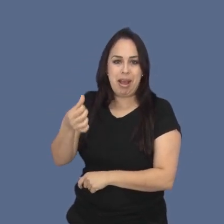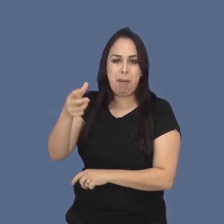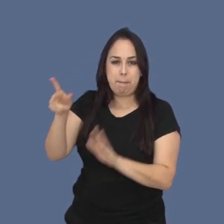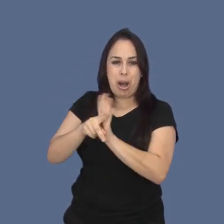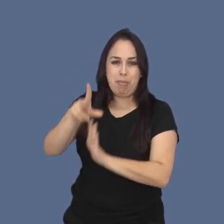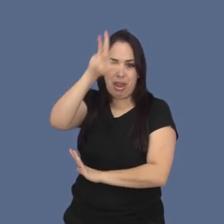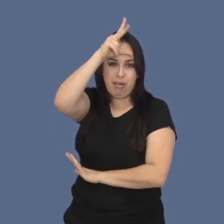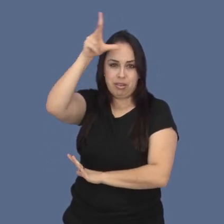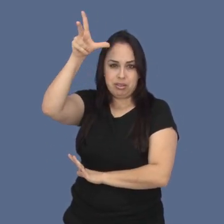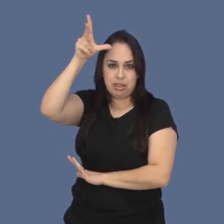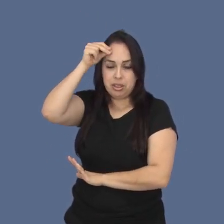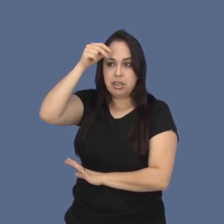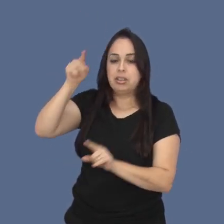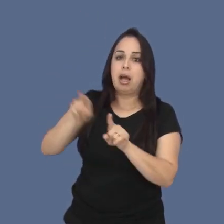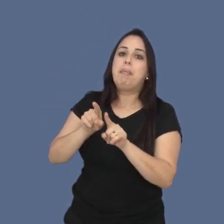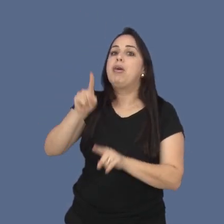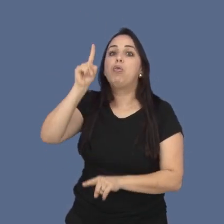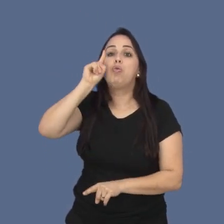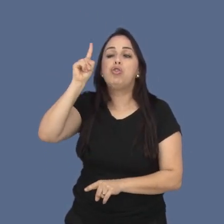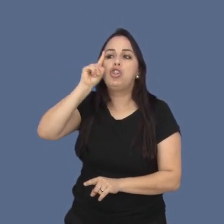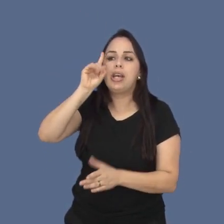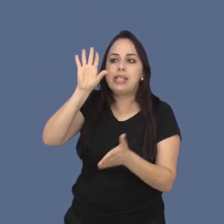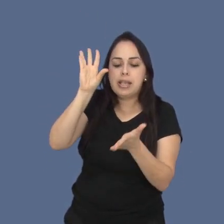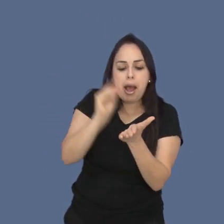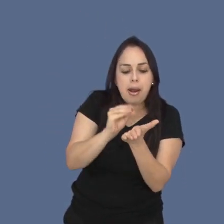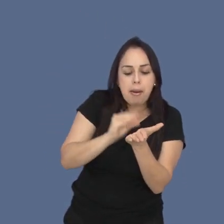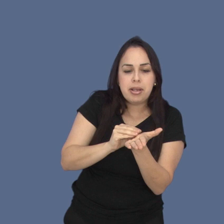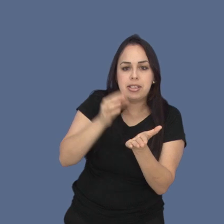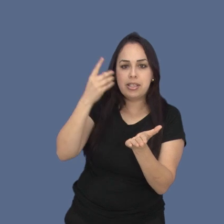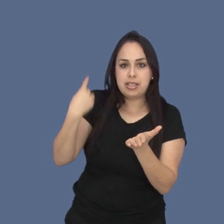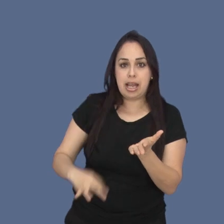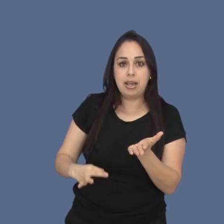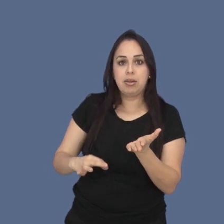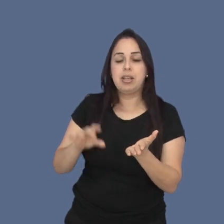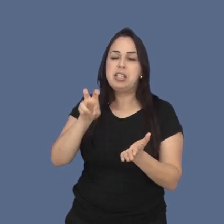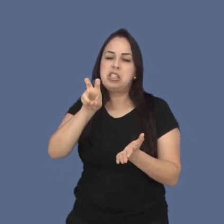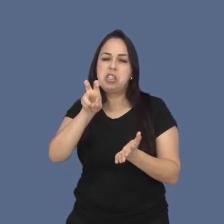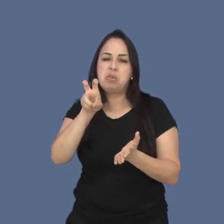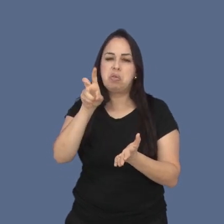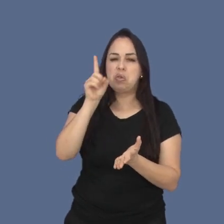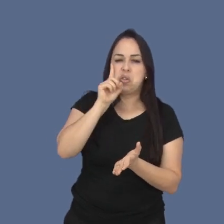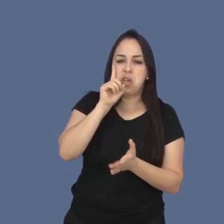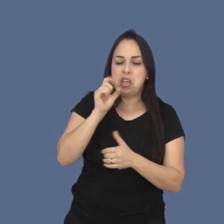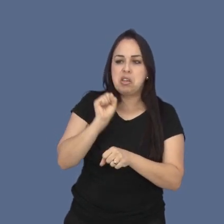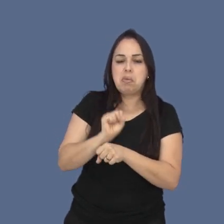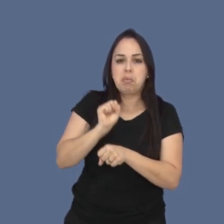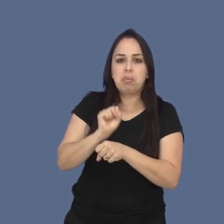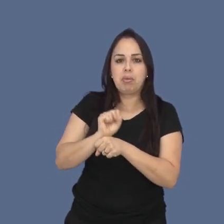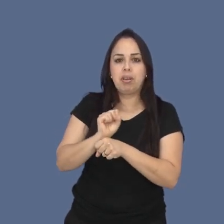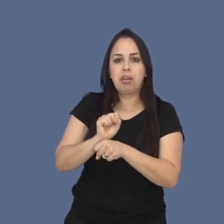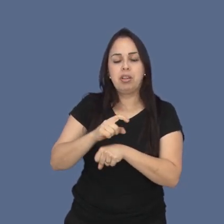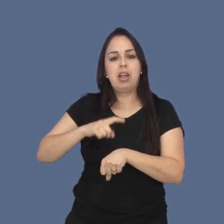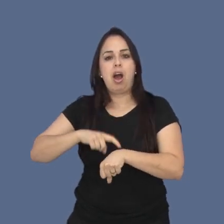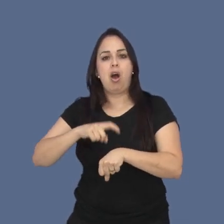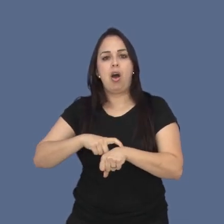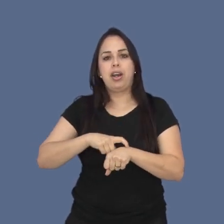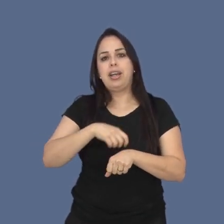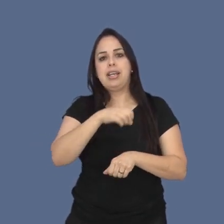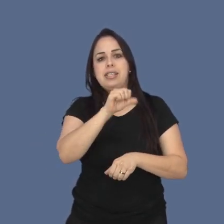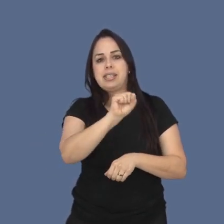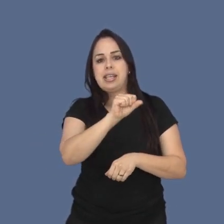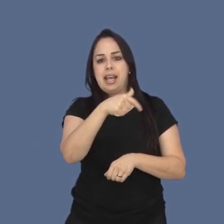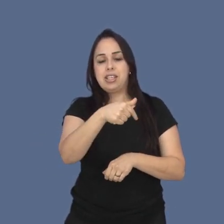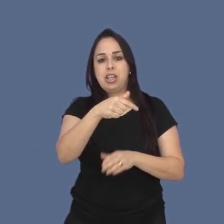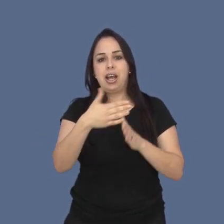pelo telefone 156 da Prefeitura. Já com a data da retirada agendada num período máximo de cinco dias úteis